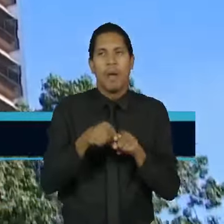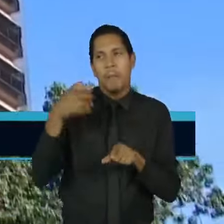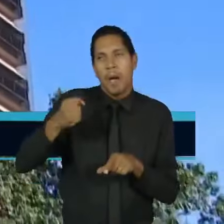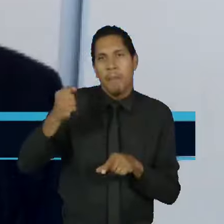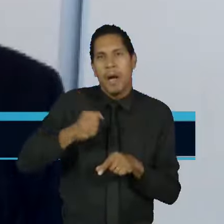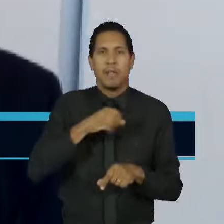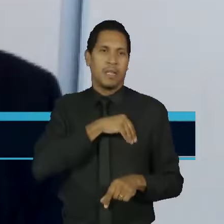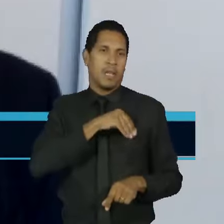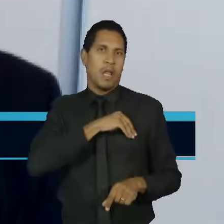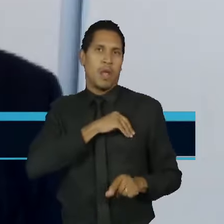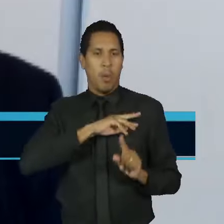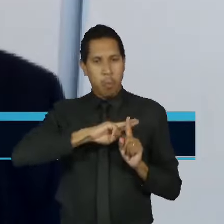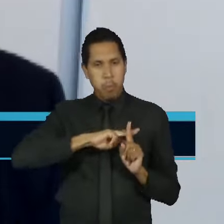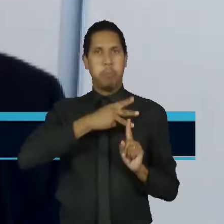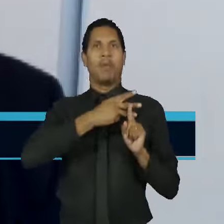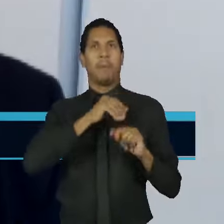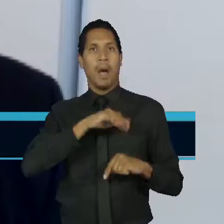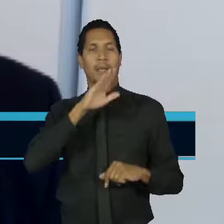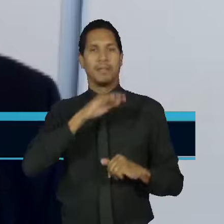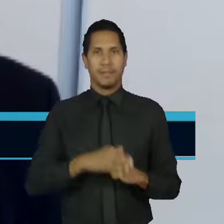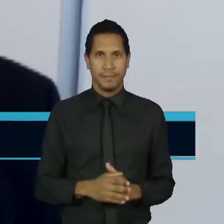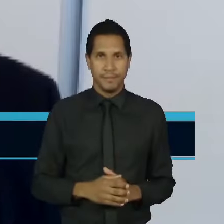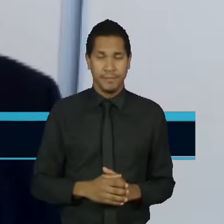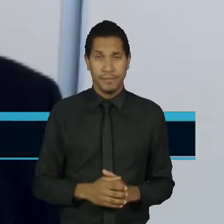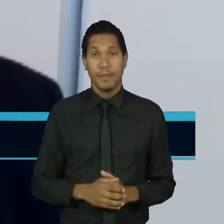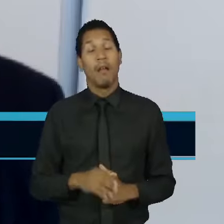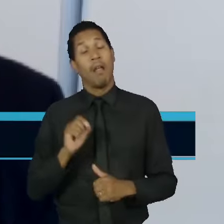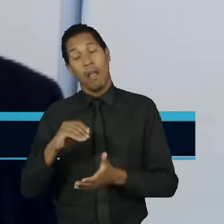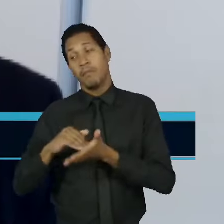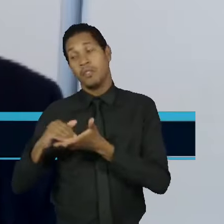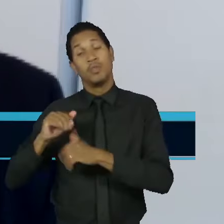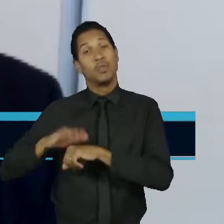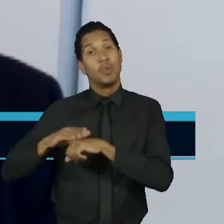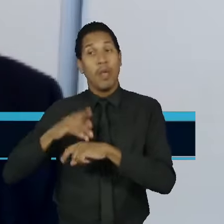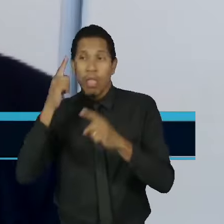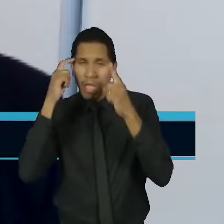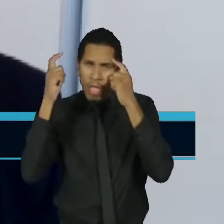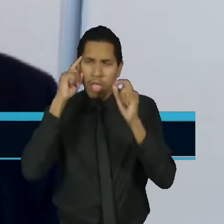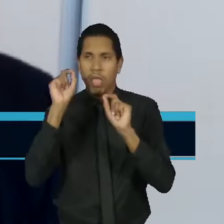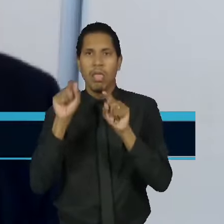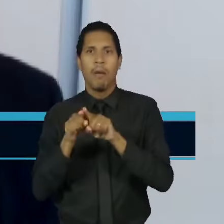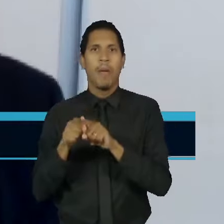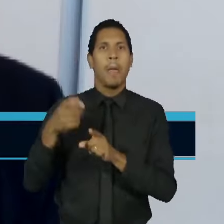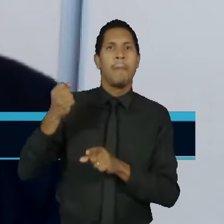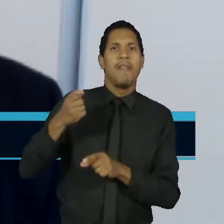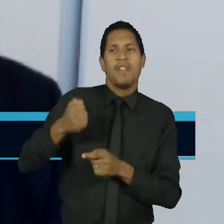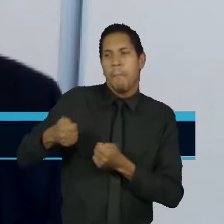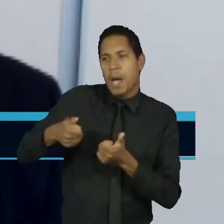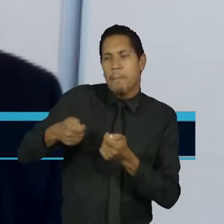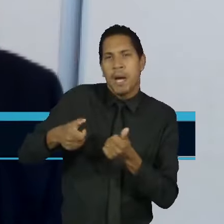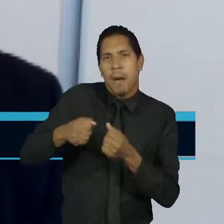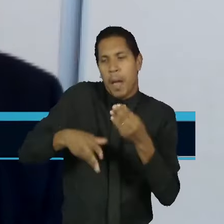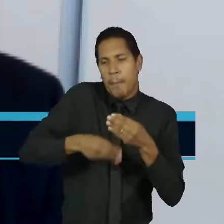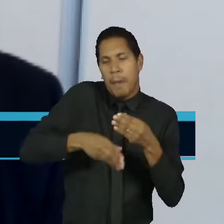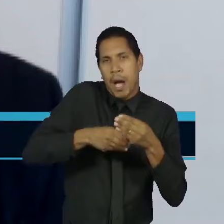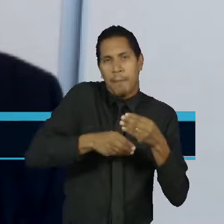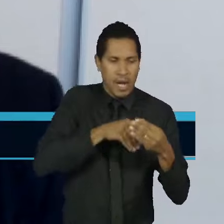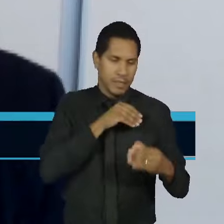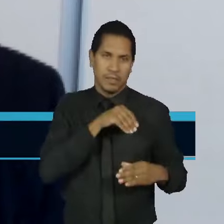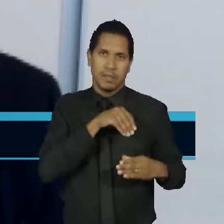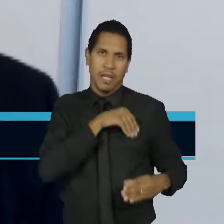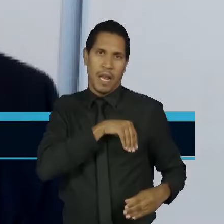salários. Eles criam administrativamente uma série de benefícios e esses